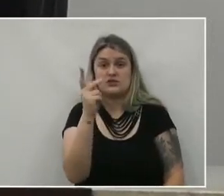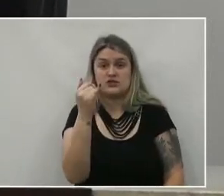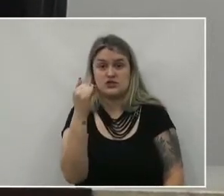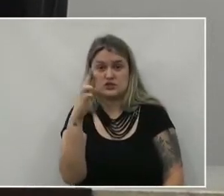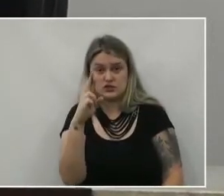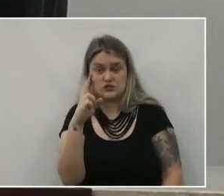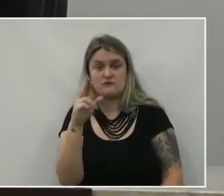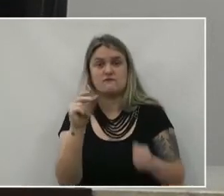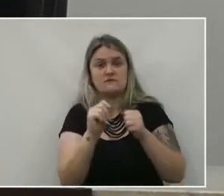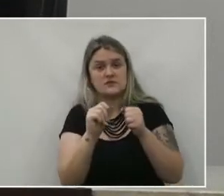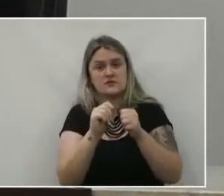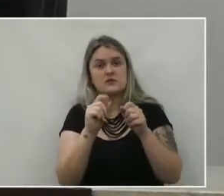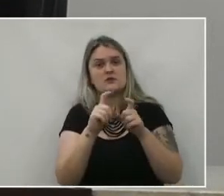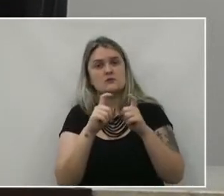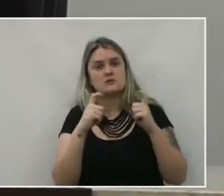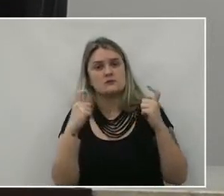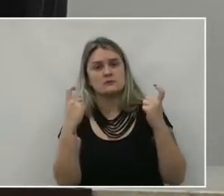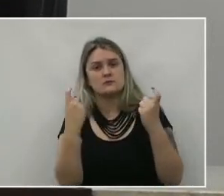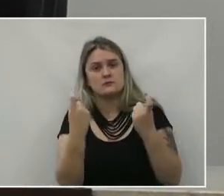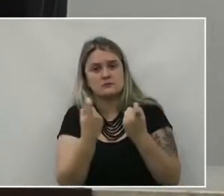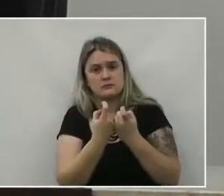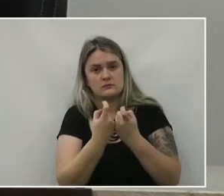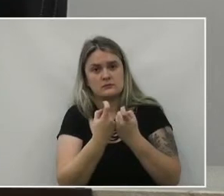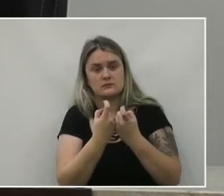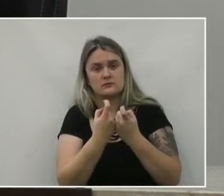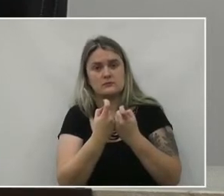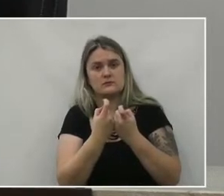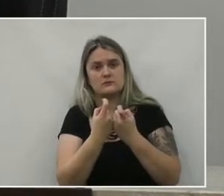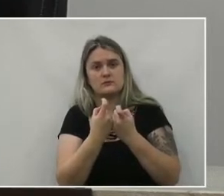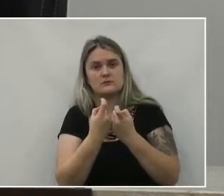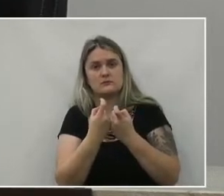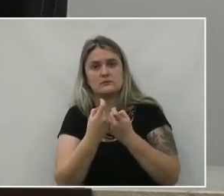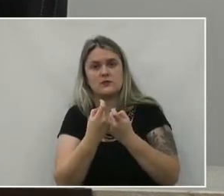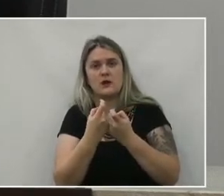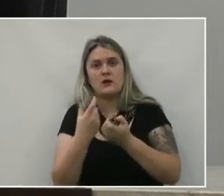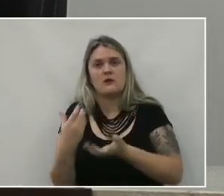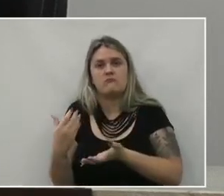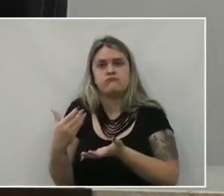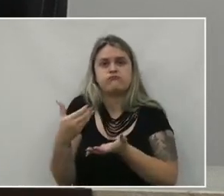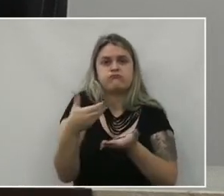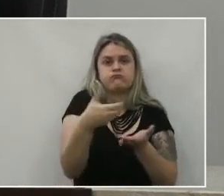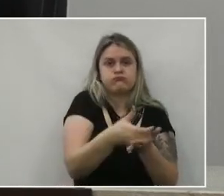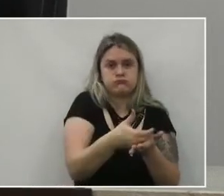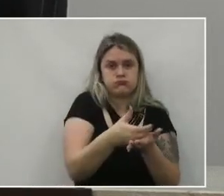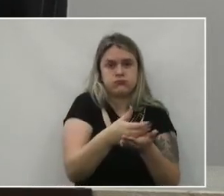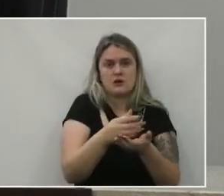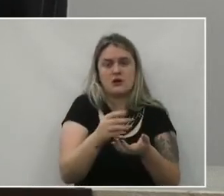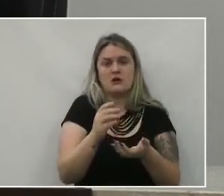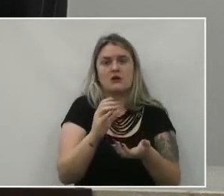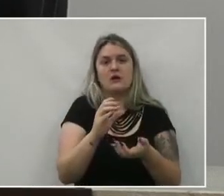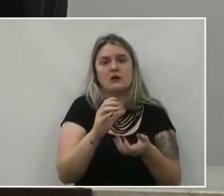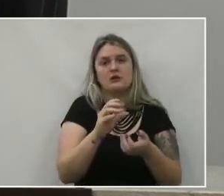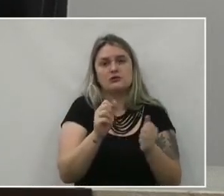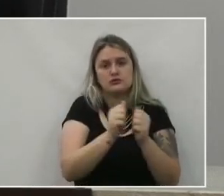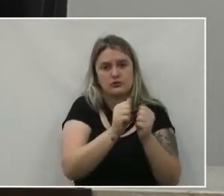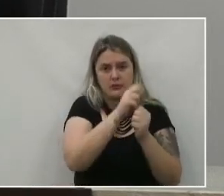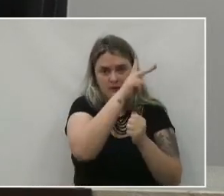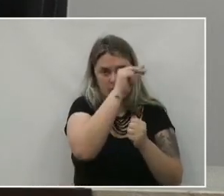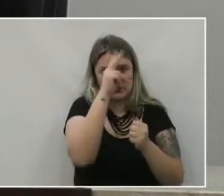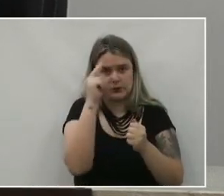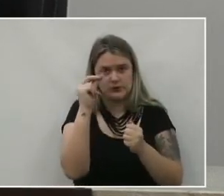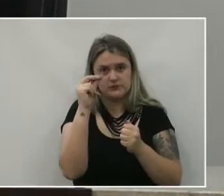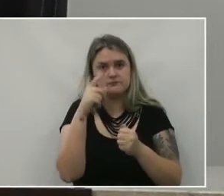participe Junto conosco Do repasse Dos recursos Da Câmara Junto à administração